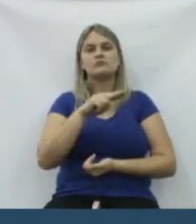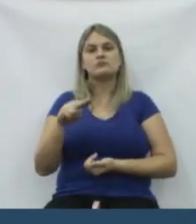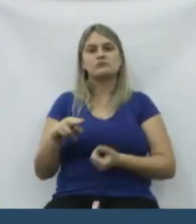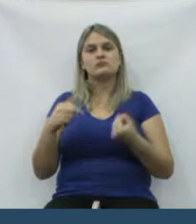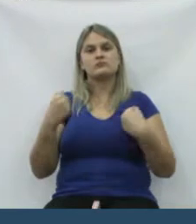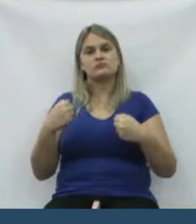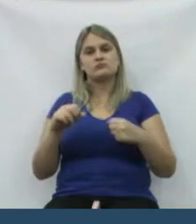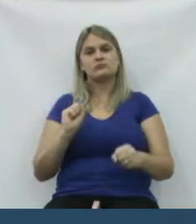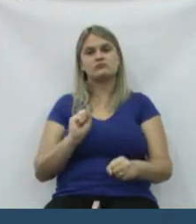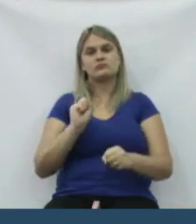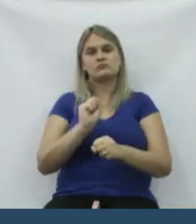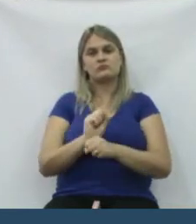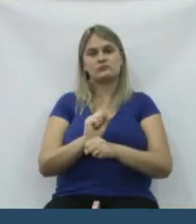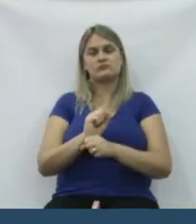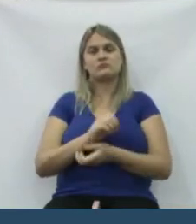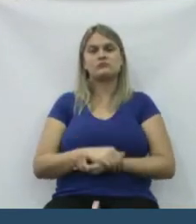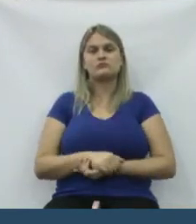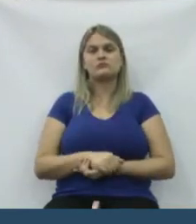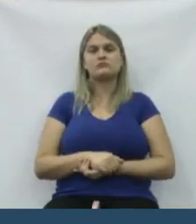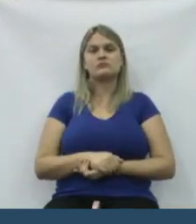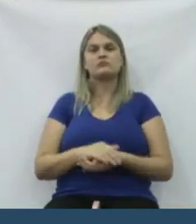E nós temos que parar com isso.